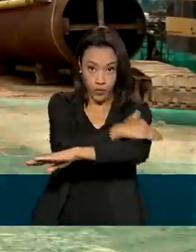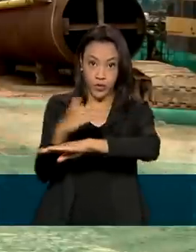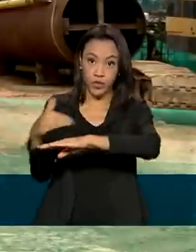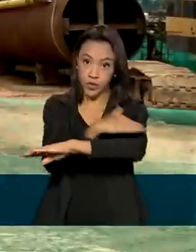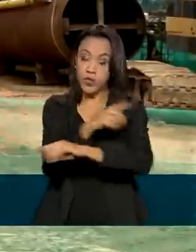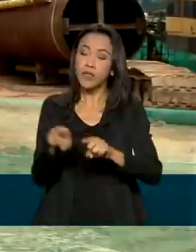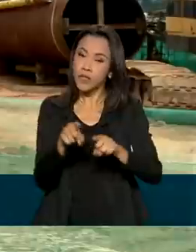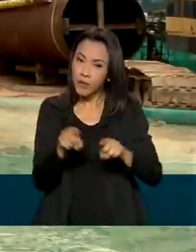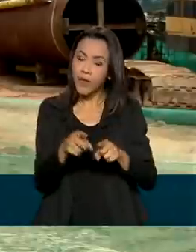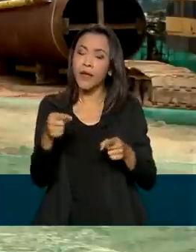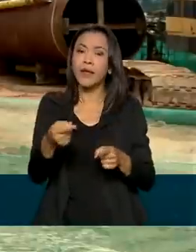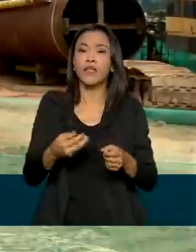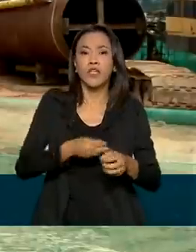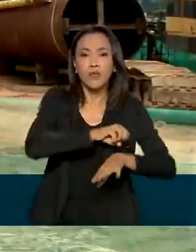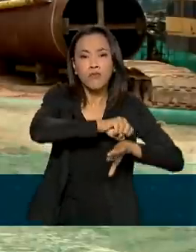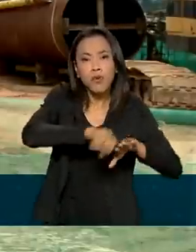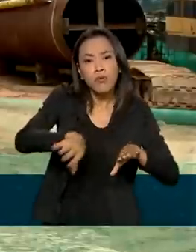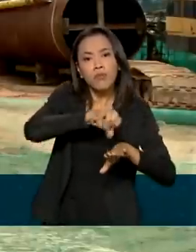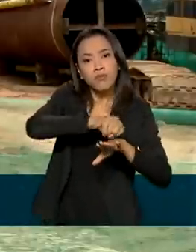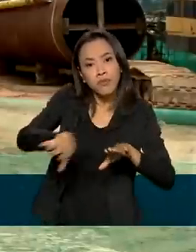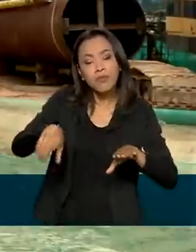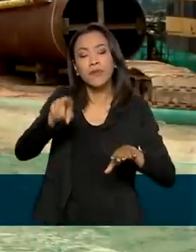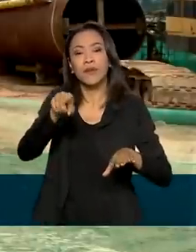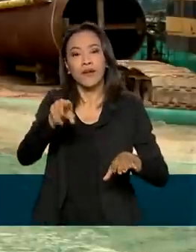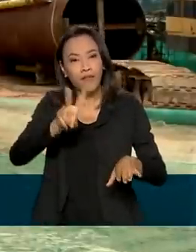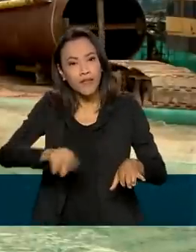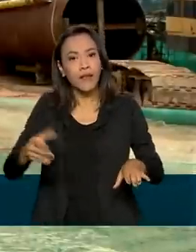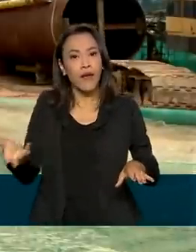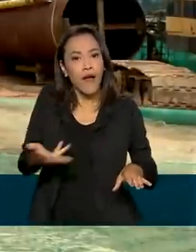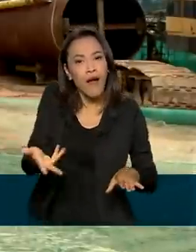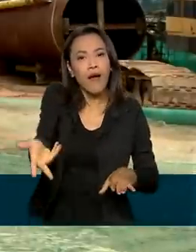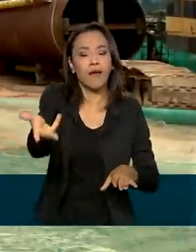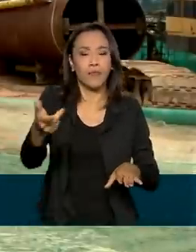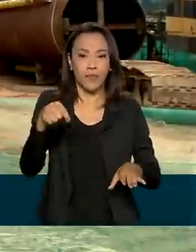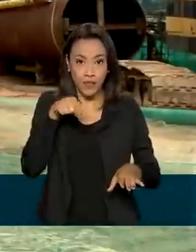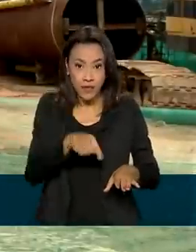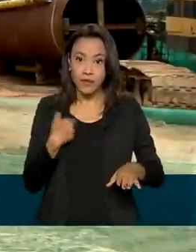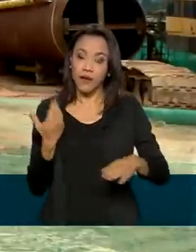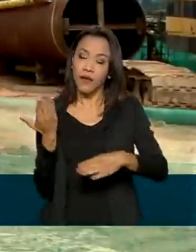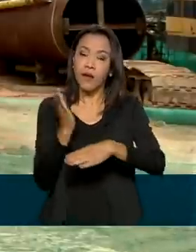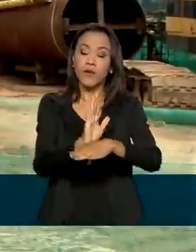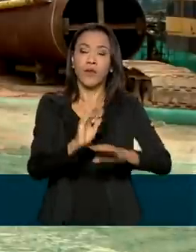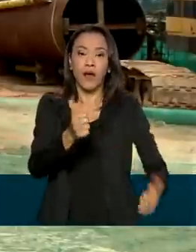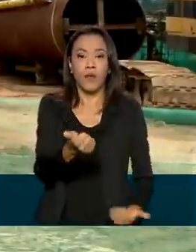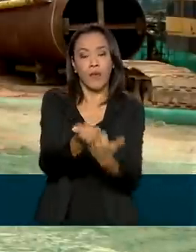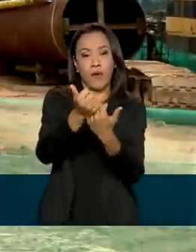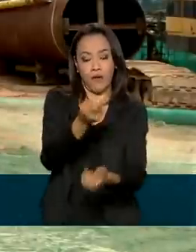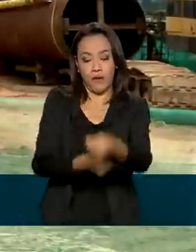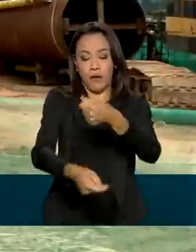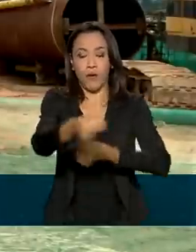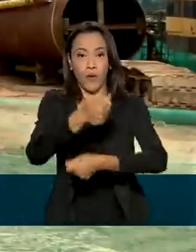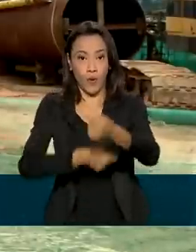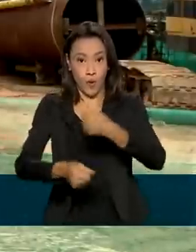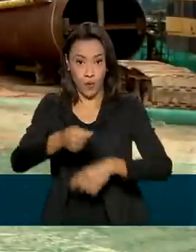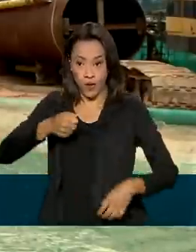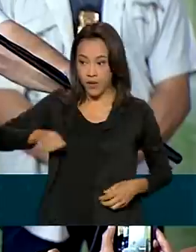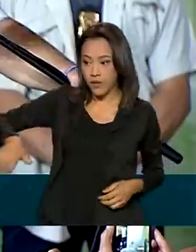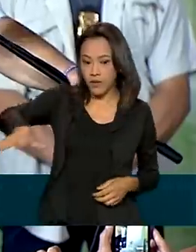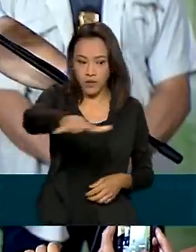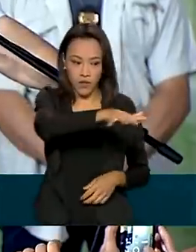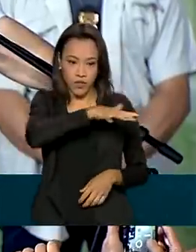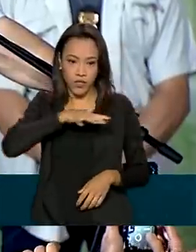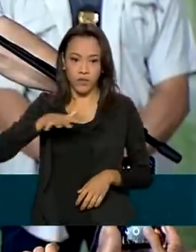por meio do empreendimento acontecerá de forma mais ágil, o que contribui para o fortalecimento da economia em toda a região.